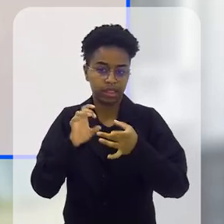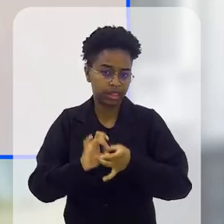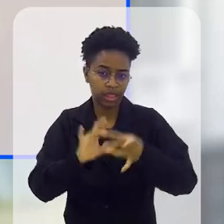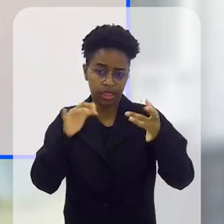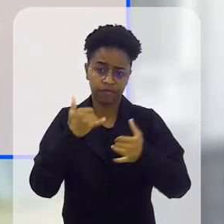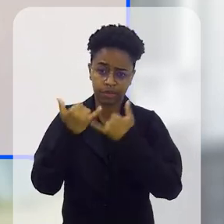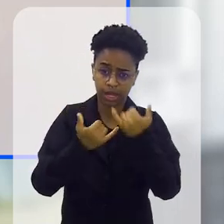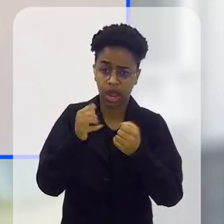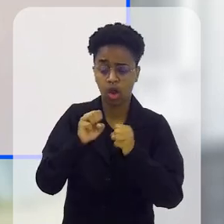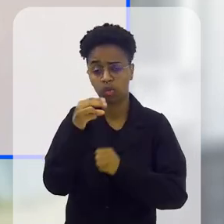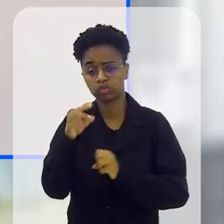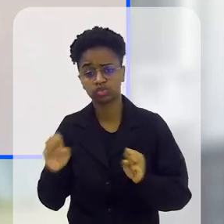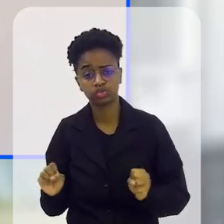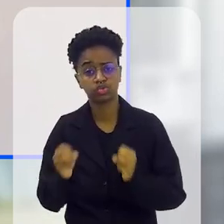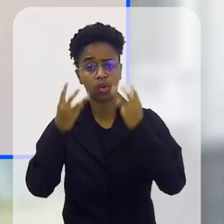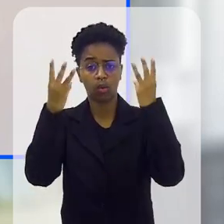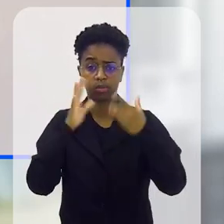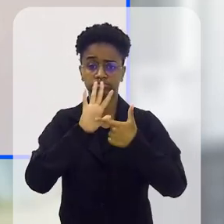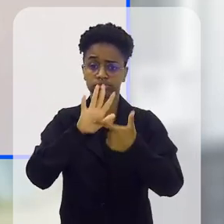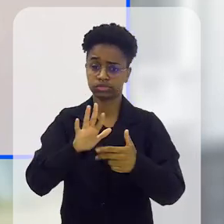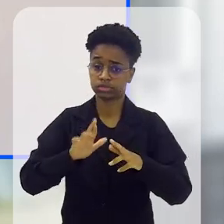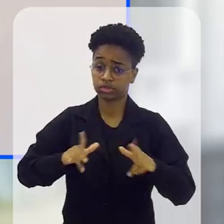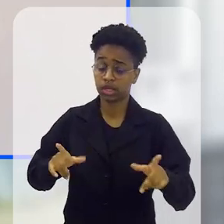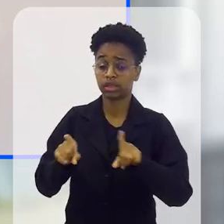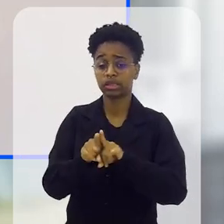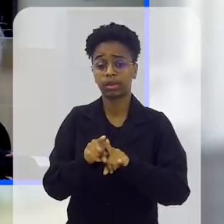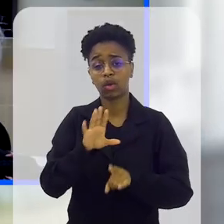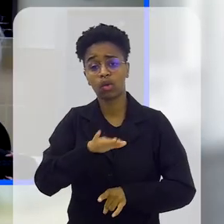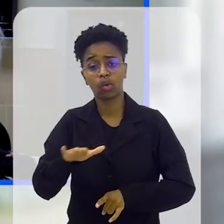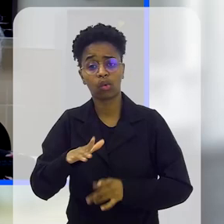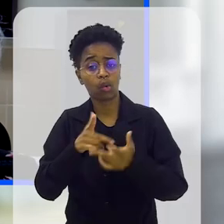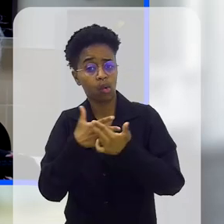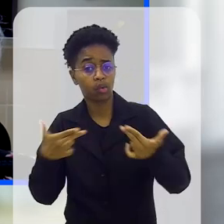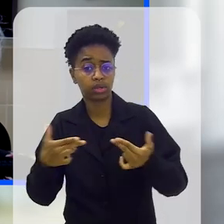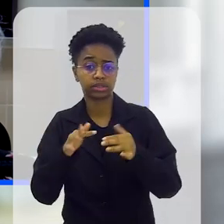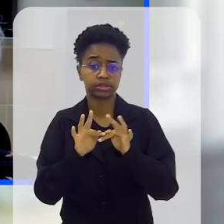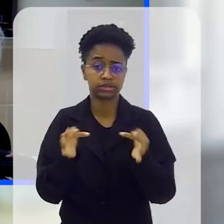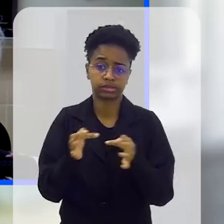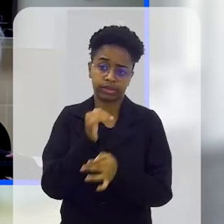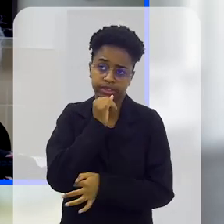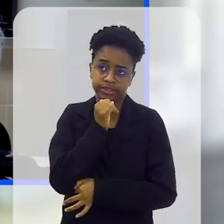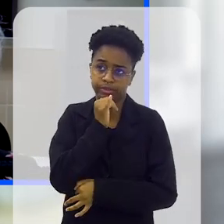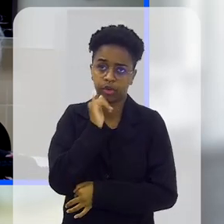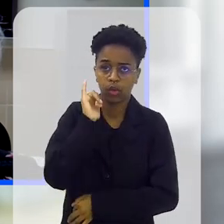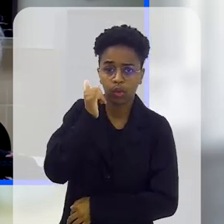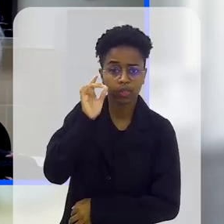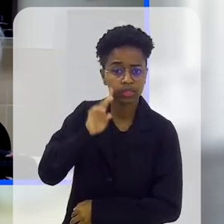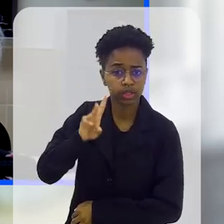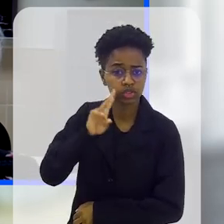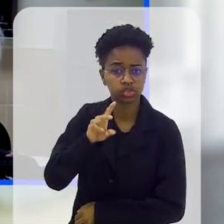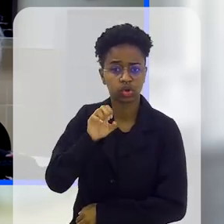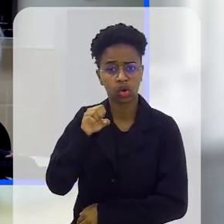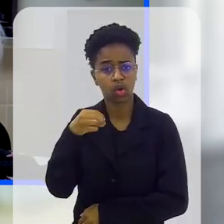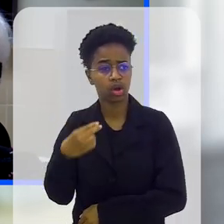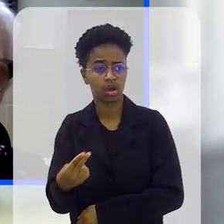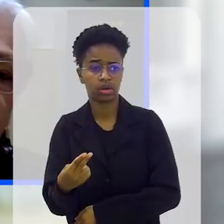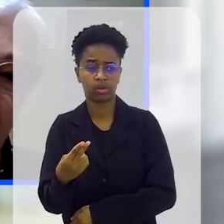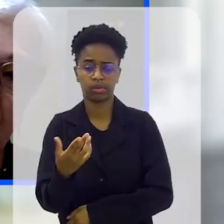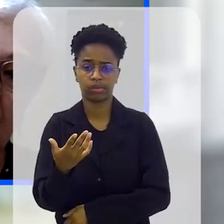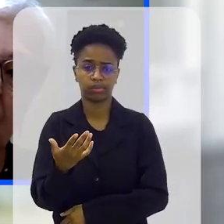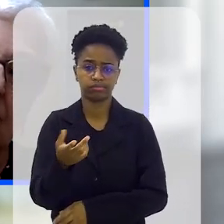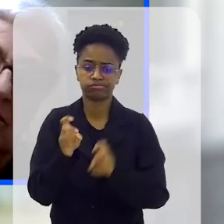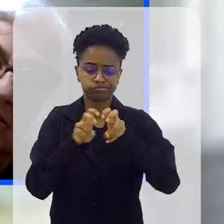show. Isso faz muita diferença. E até coisas pequenas também. Realmente contar uma história,